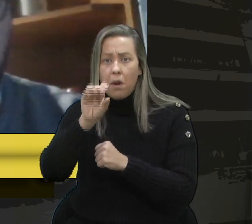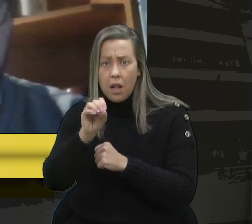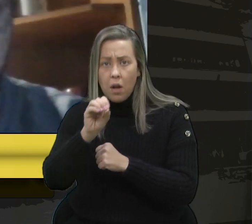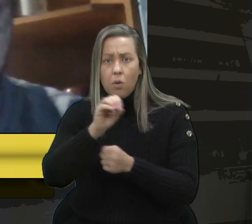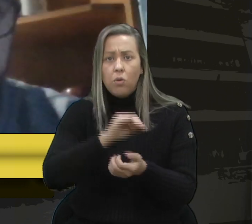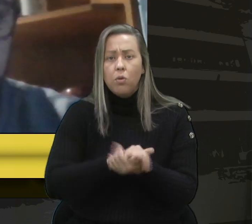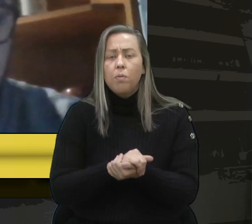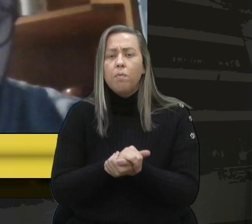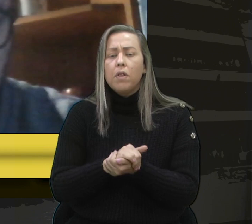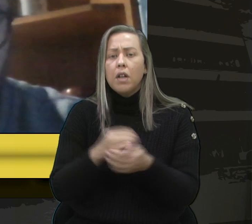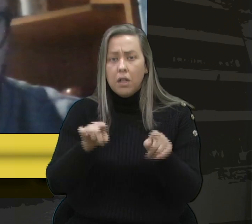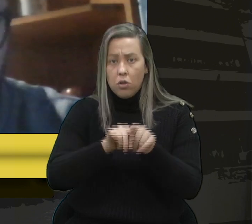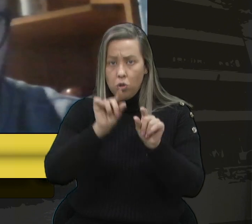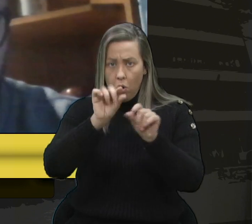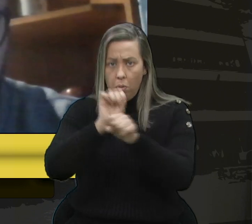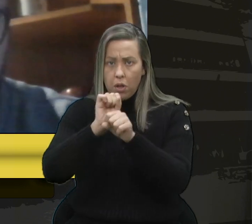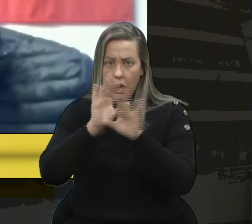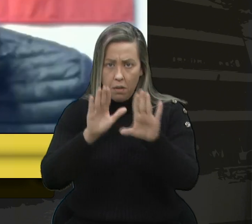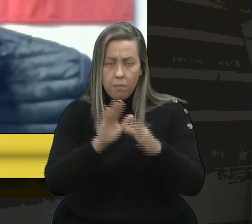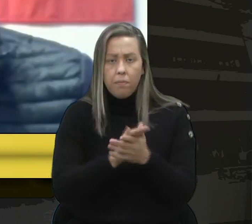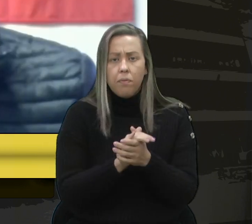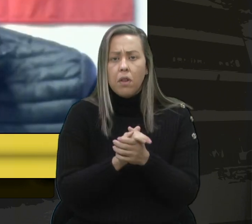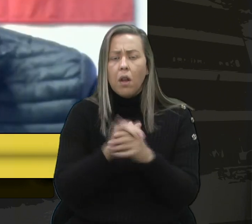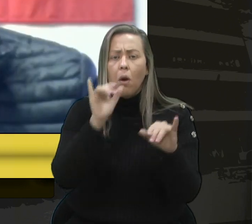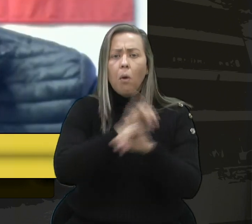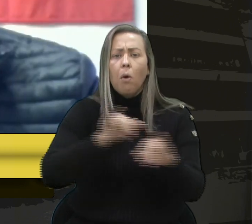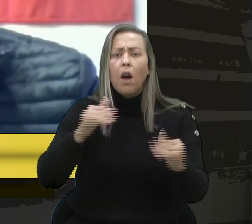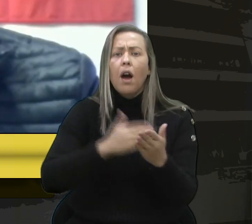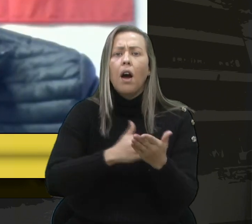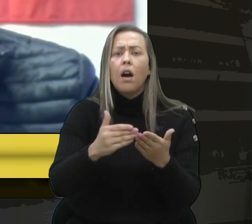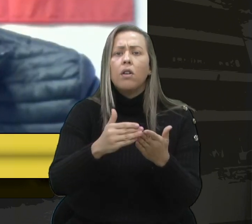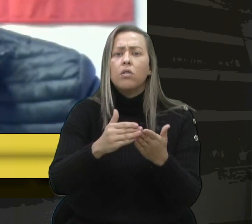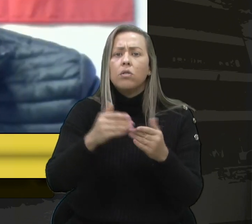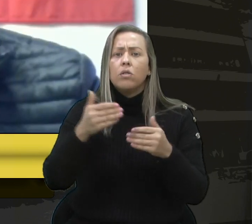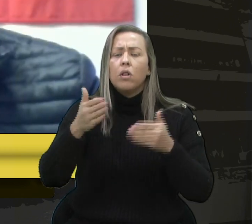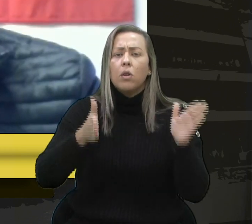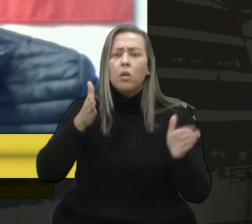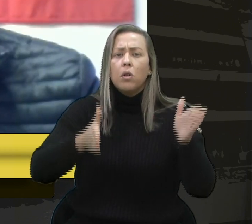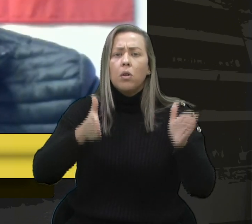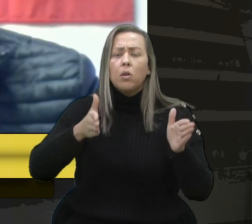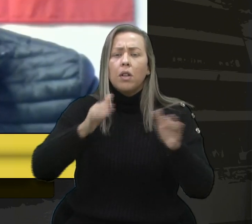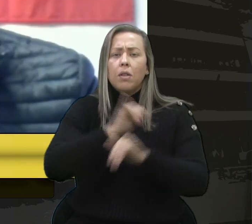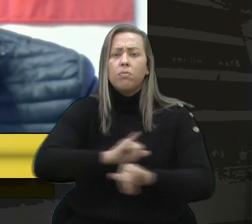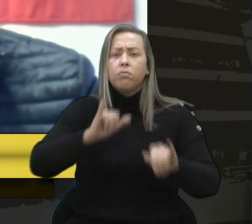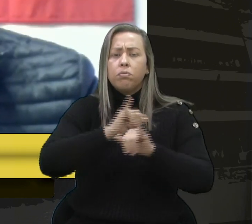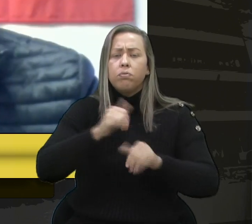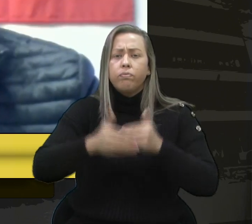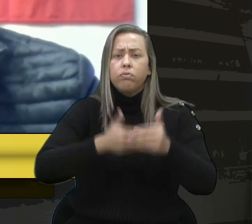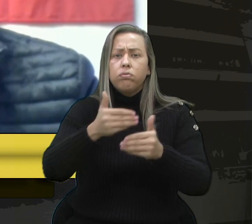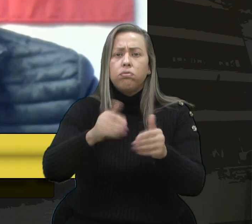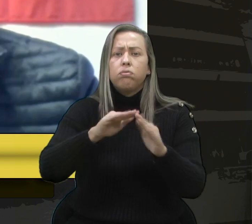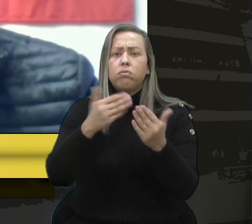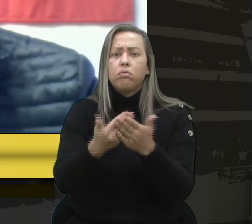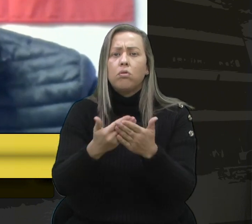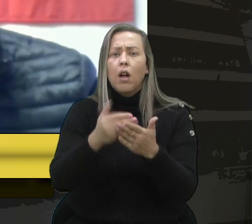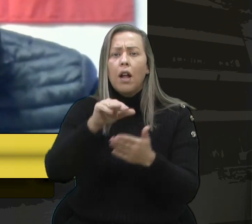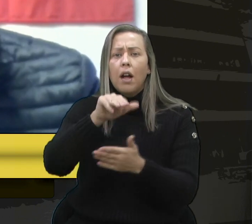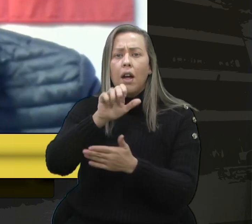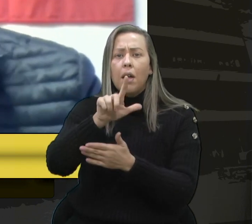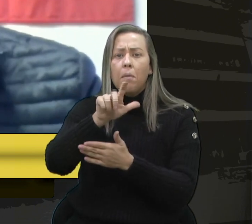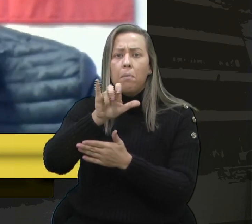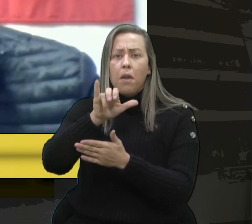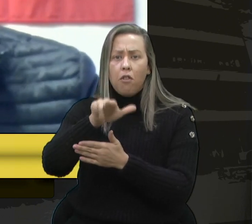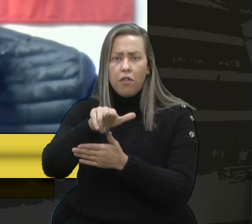Assim que possível. O anúncio aconteceu durante a edição do gabinete itinerante junto à Escola Estadual Melvi Jones.